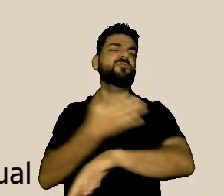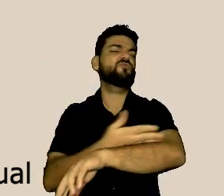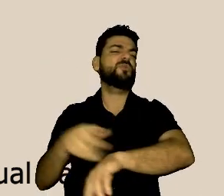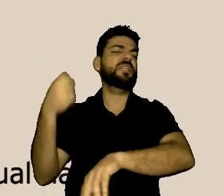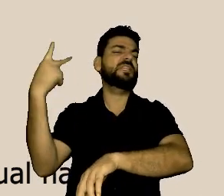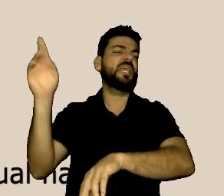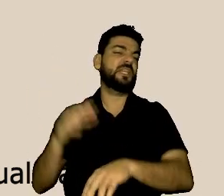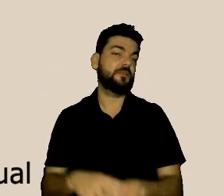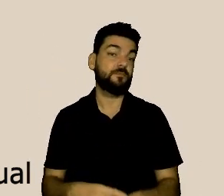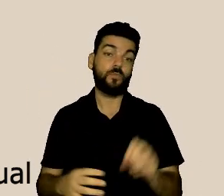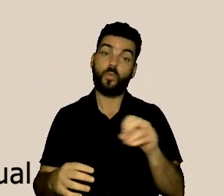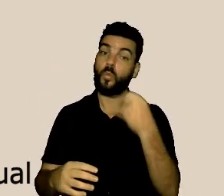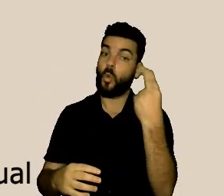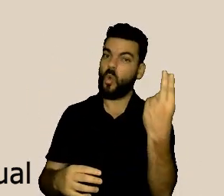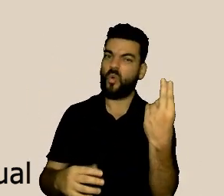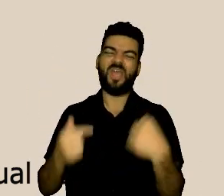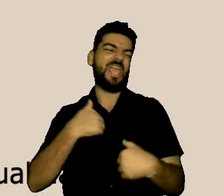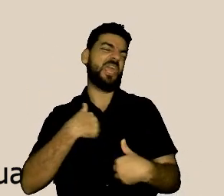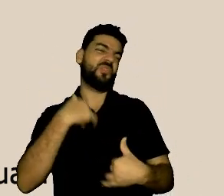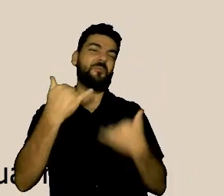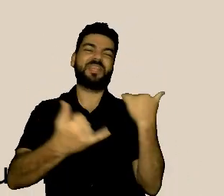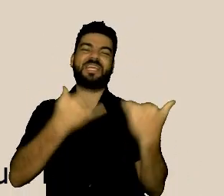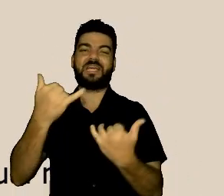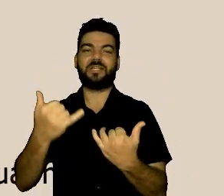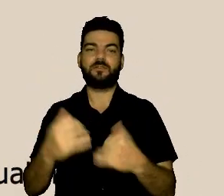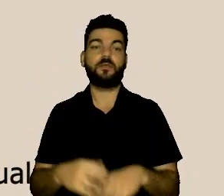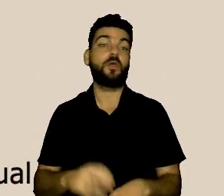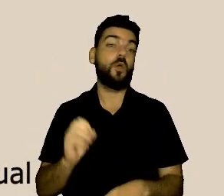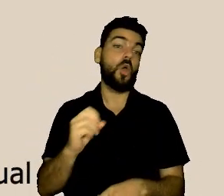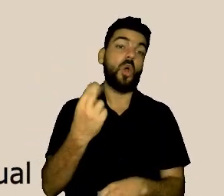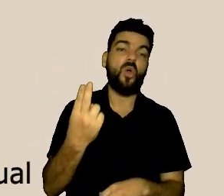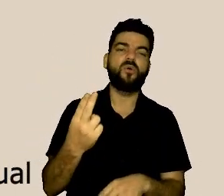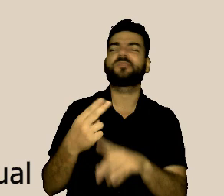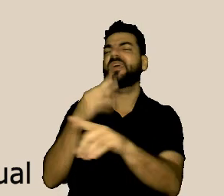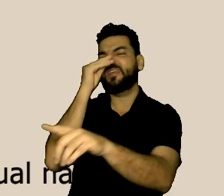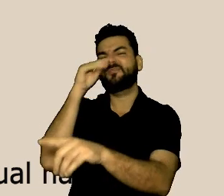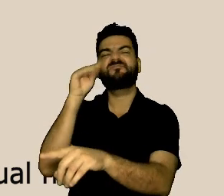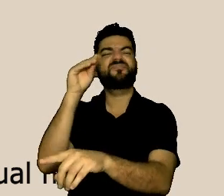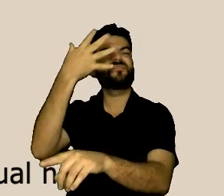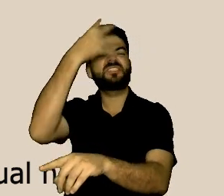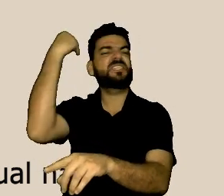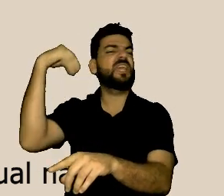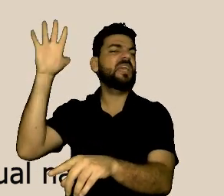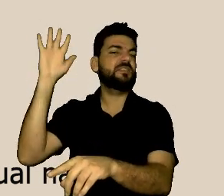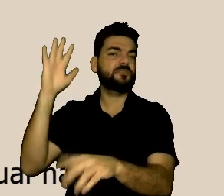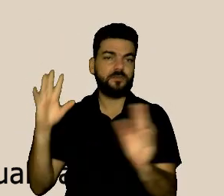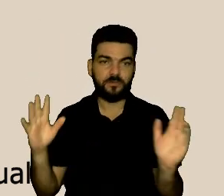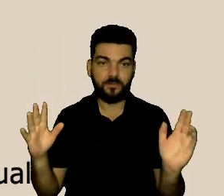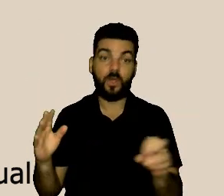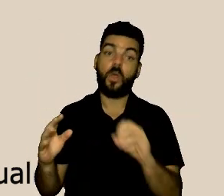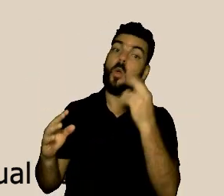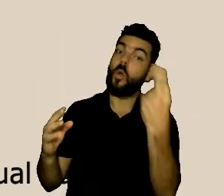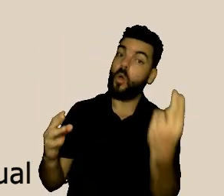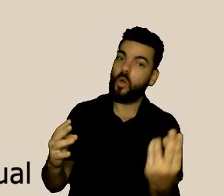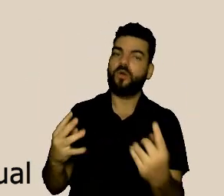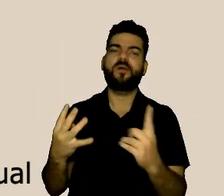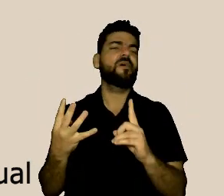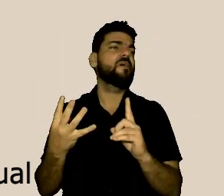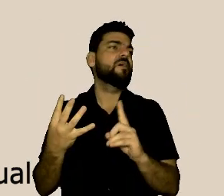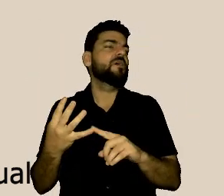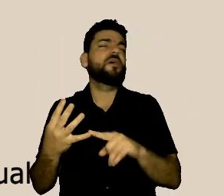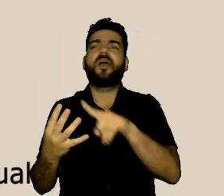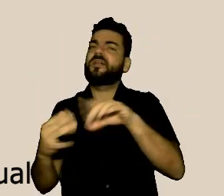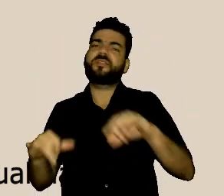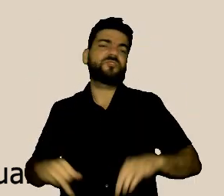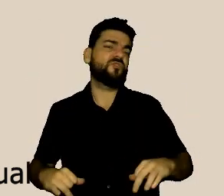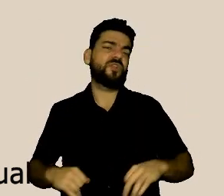já já essa pessoa passa pelo momento difícil, coisas dessa natureza, isso não é gestão de recursos humanos.